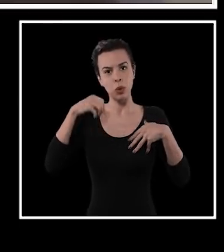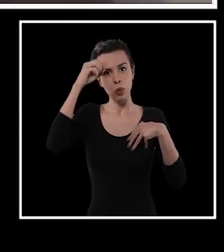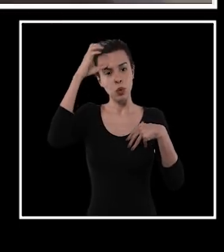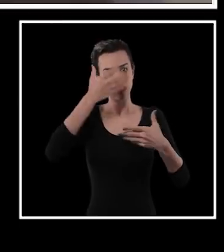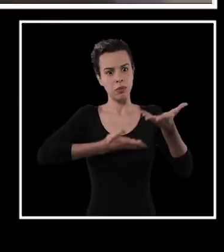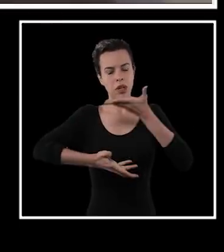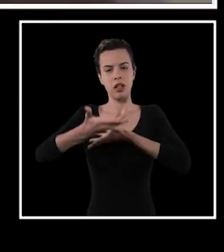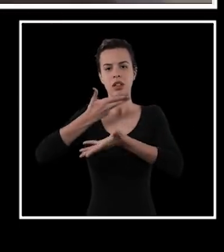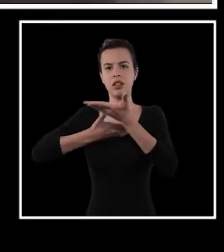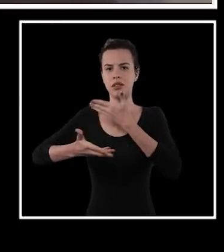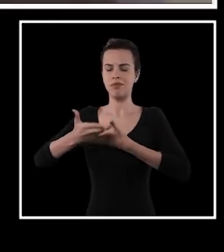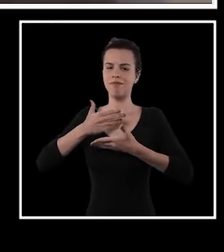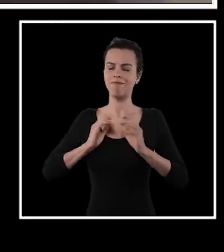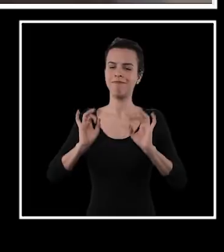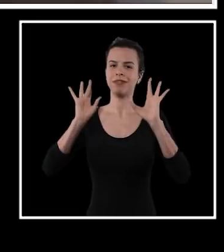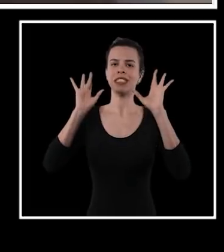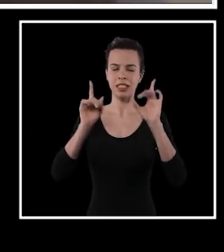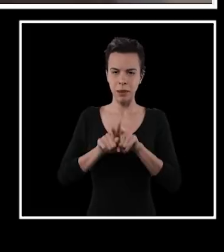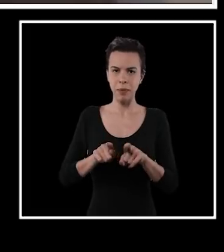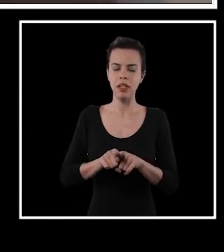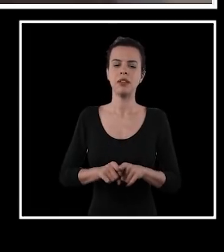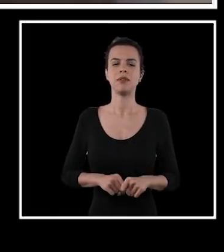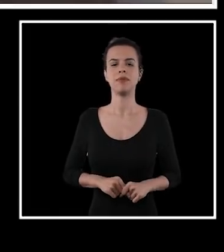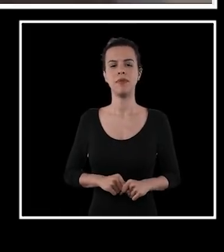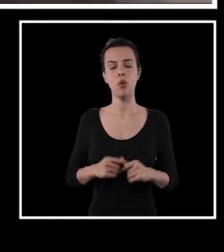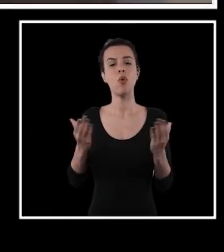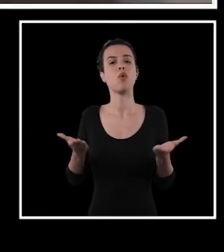trazido mais conhecimento e mais privilégios.